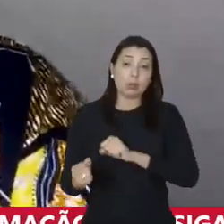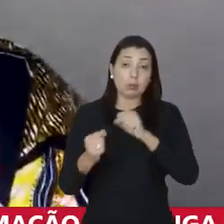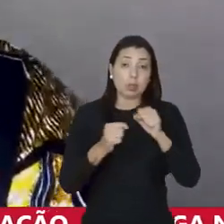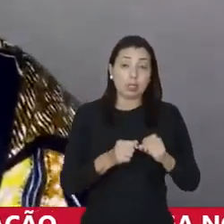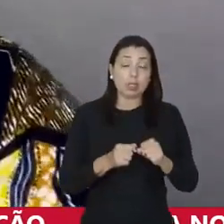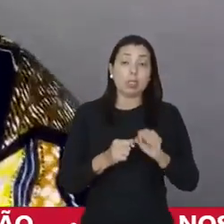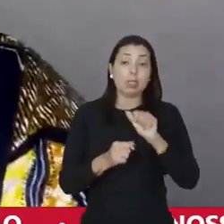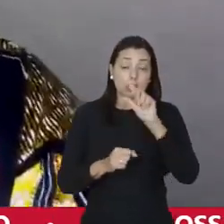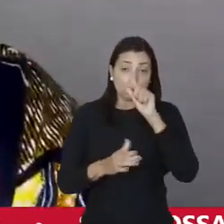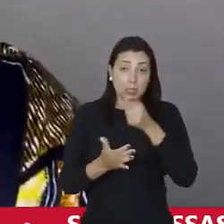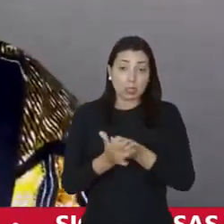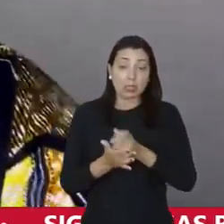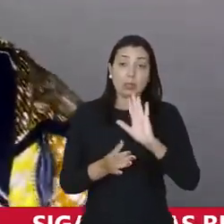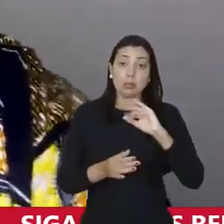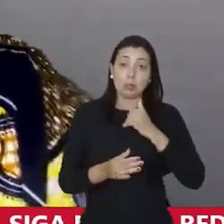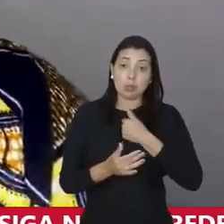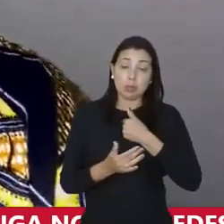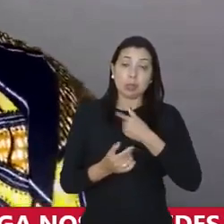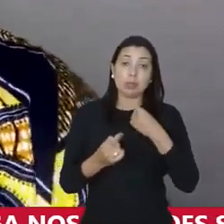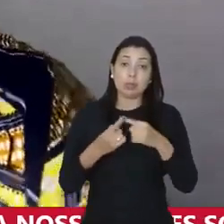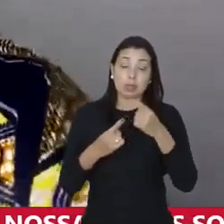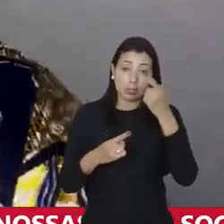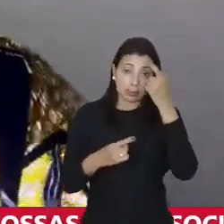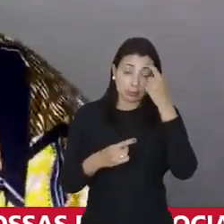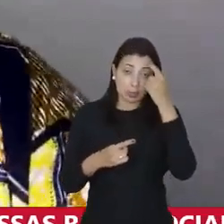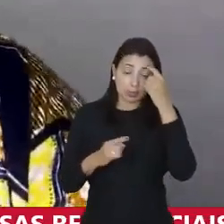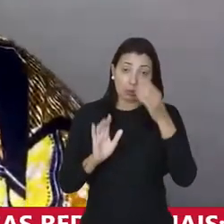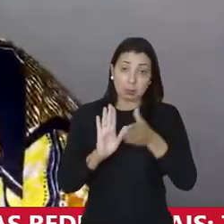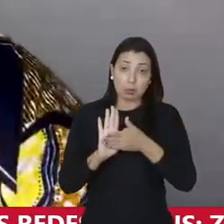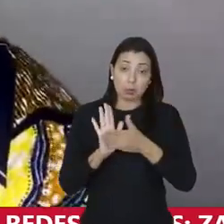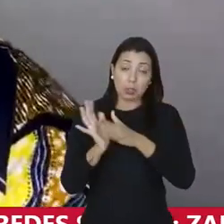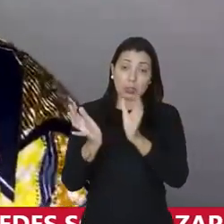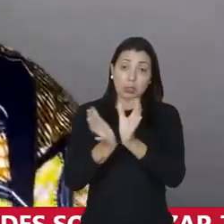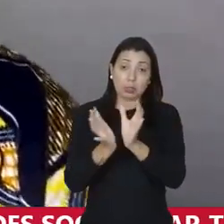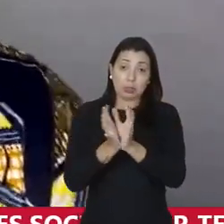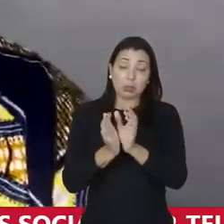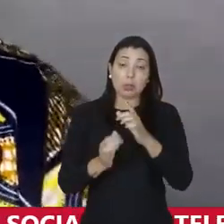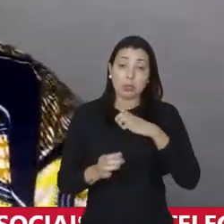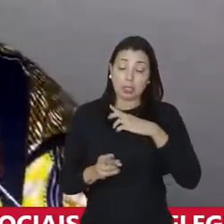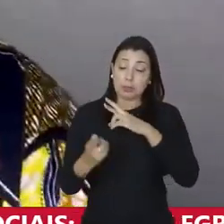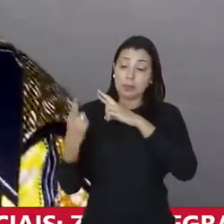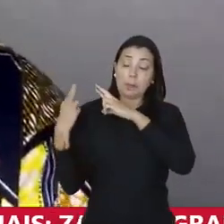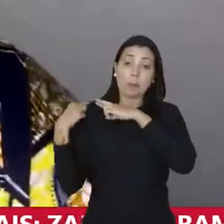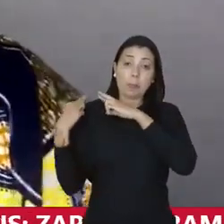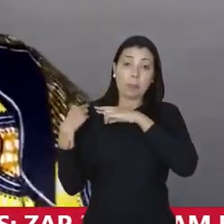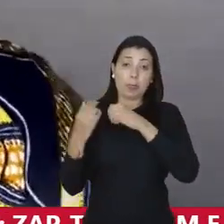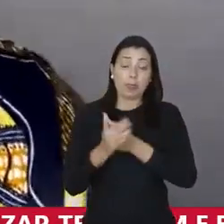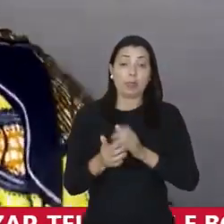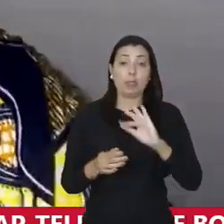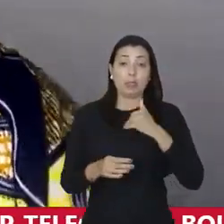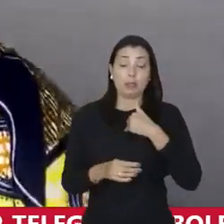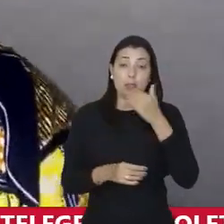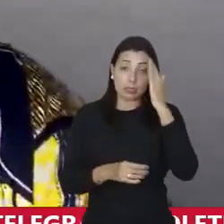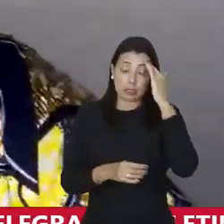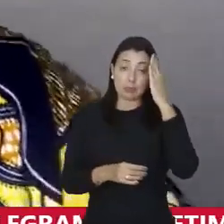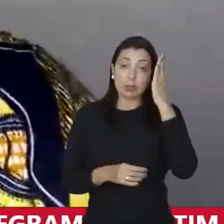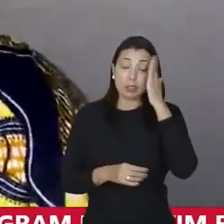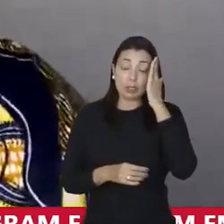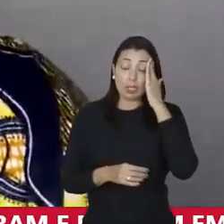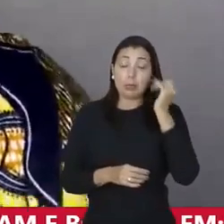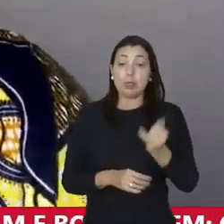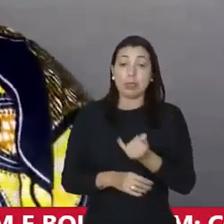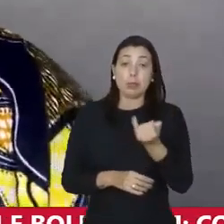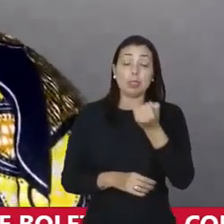sendo comandados por nós porque a gente pensa a pauta coletiva. A gente tem responsabilidade. A gente entende e sabe a